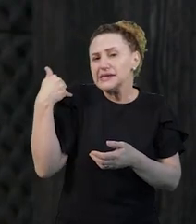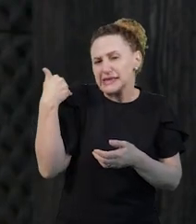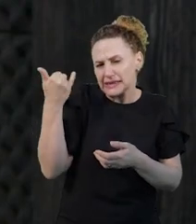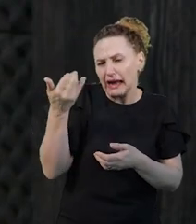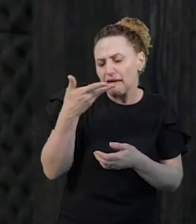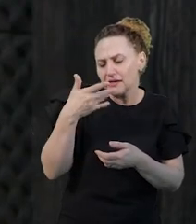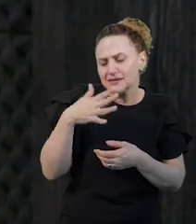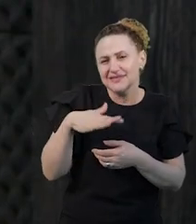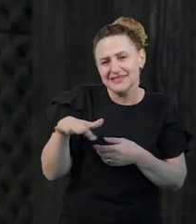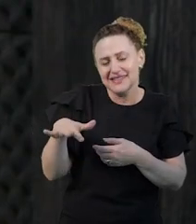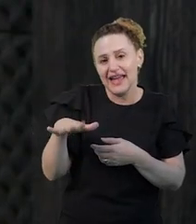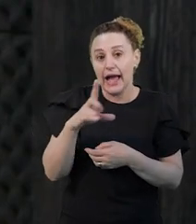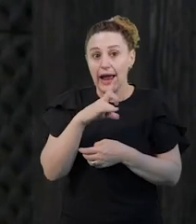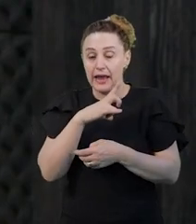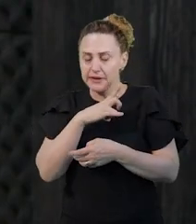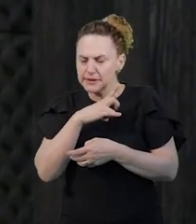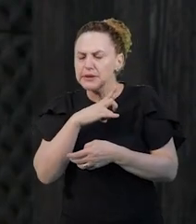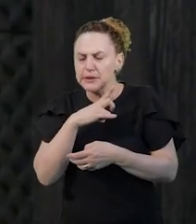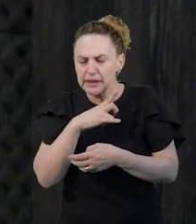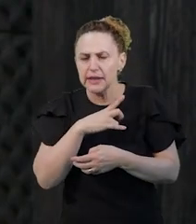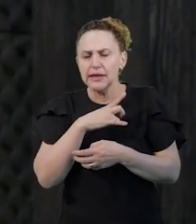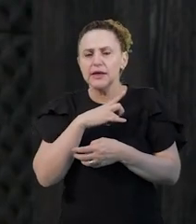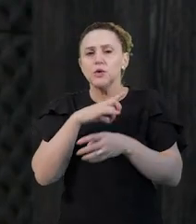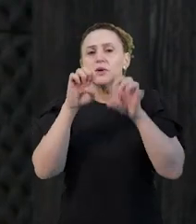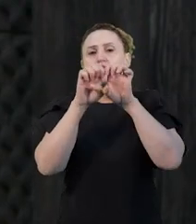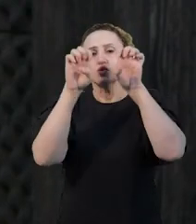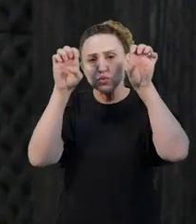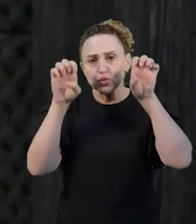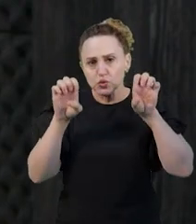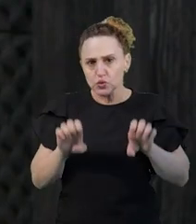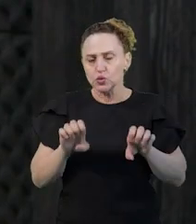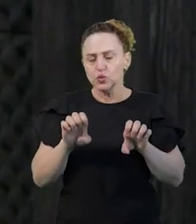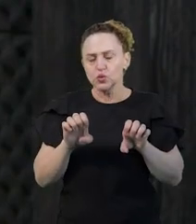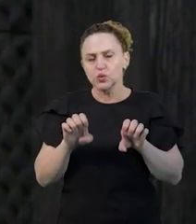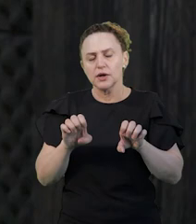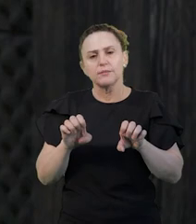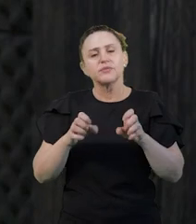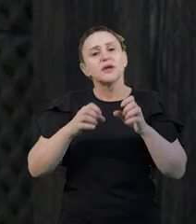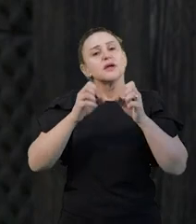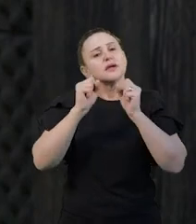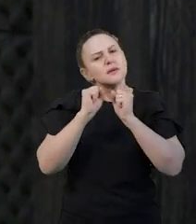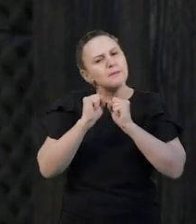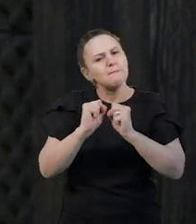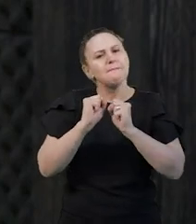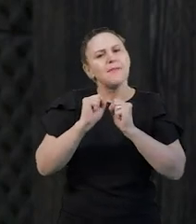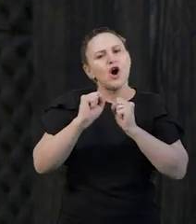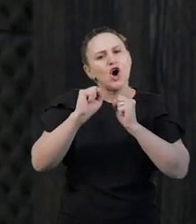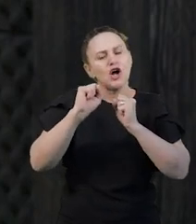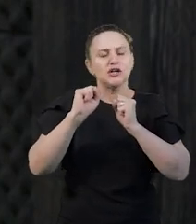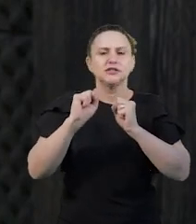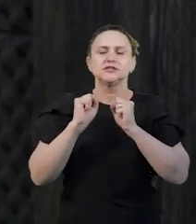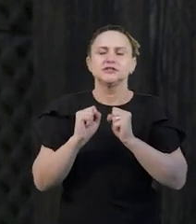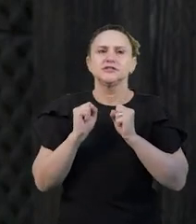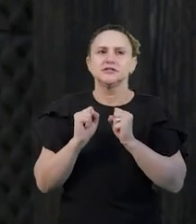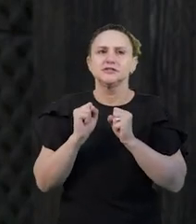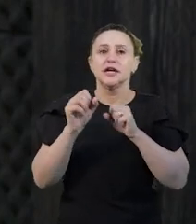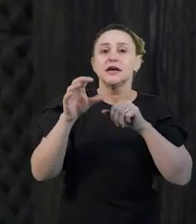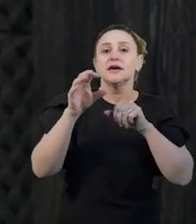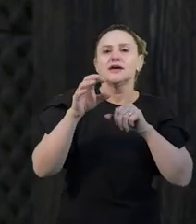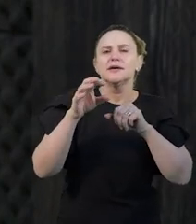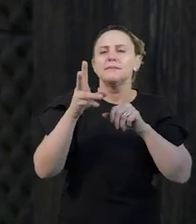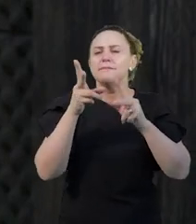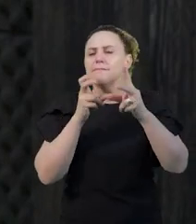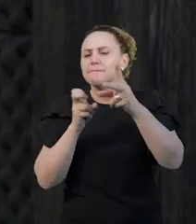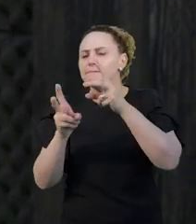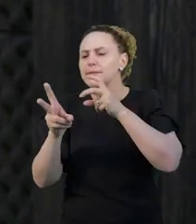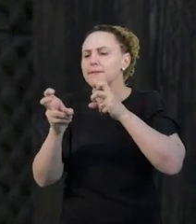a criança nem tem uma estrutura ainda que possa ir adquirindo, vamos dizer assim, conhecimentos